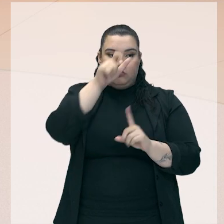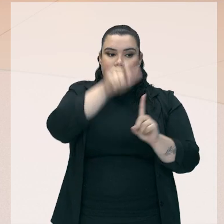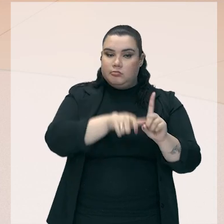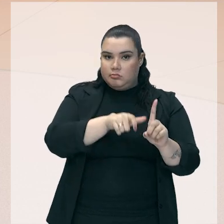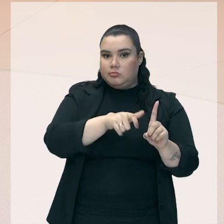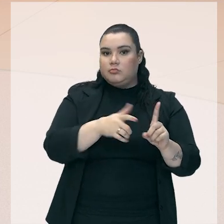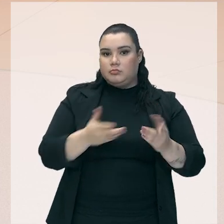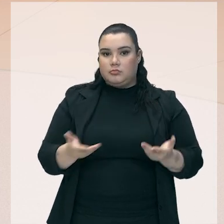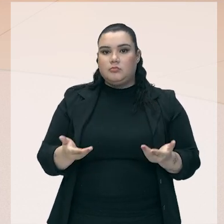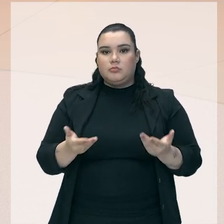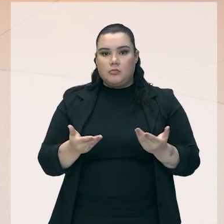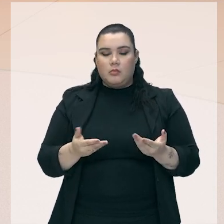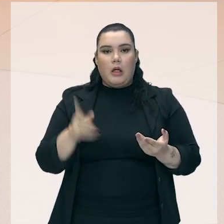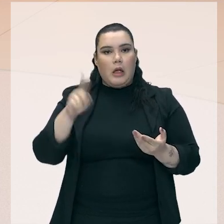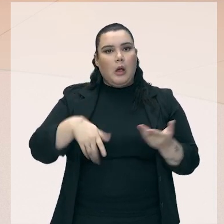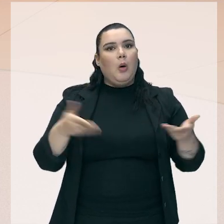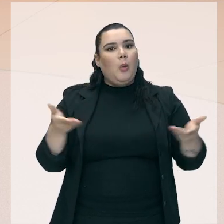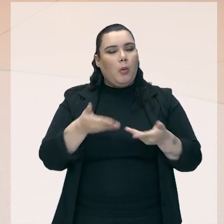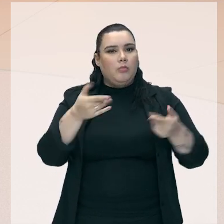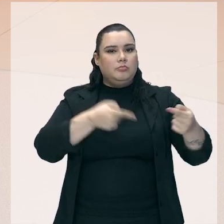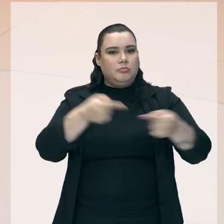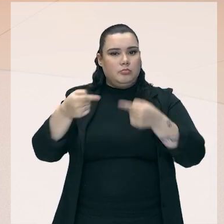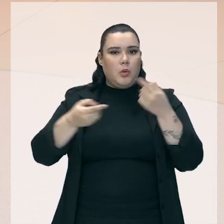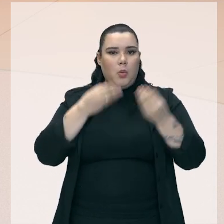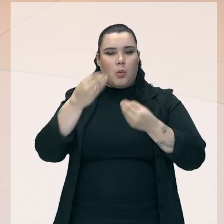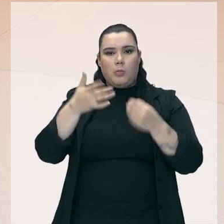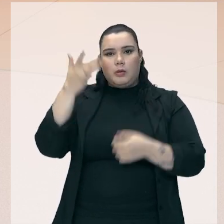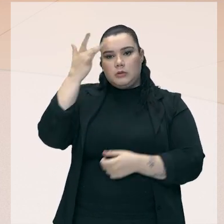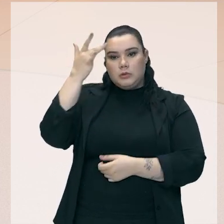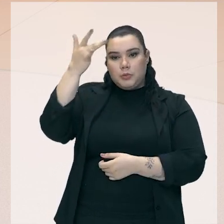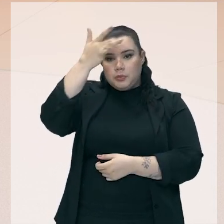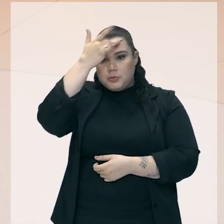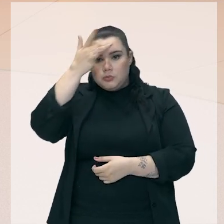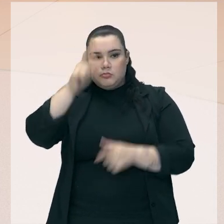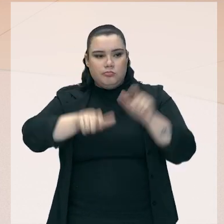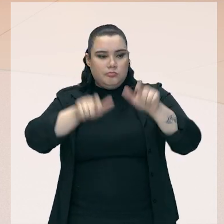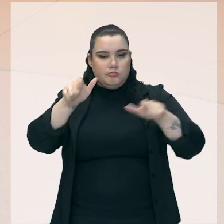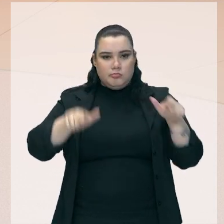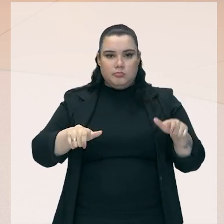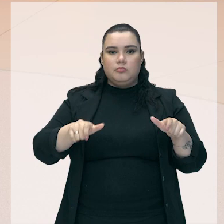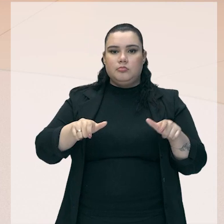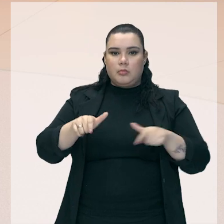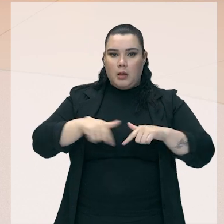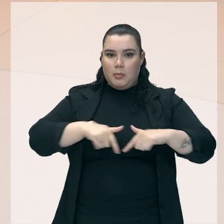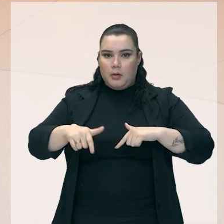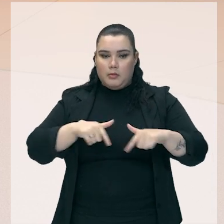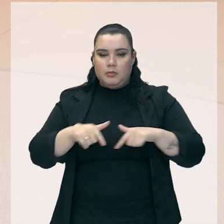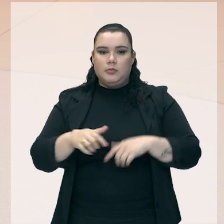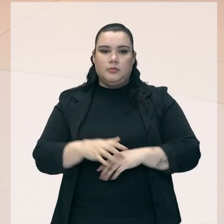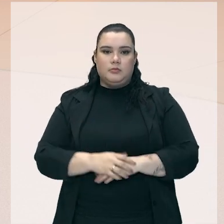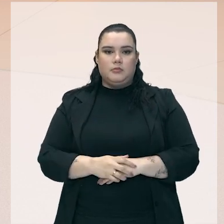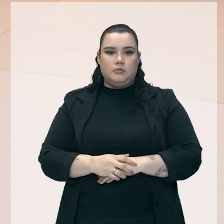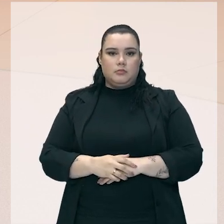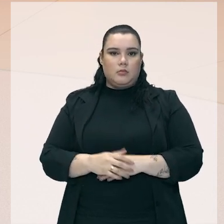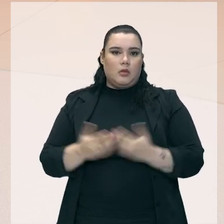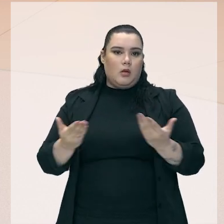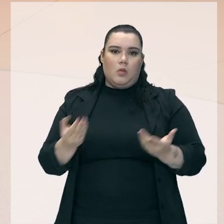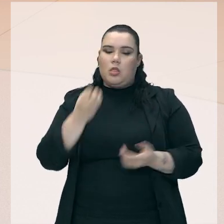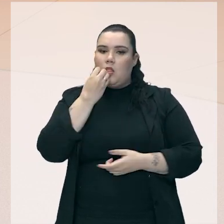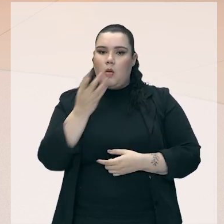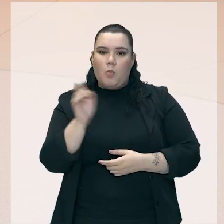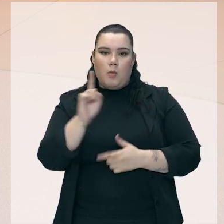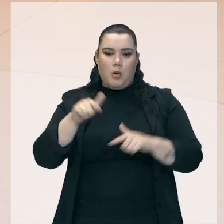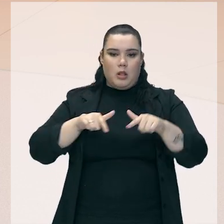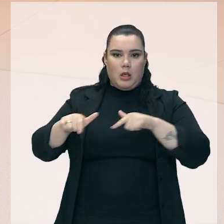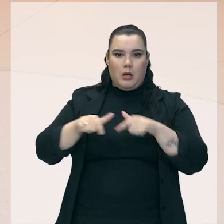É uma discussão muito atual a questão da saúde mental de qualquer trabalhador, né? Não adianta trabalhar num lugar onde